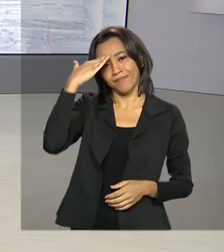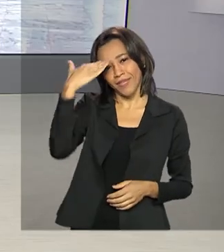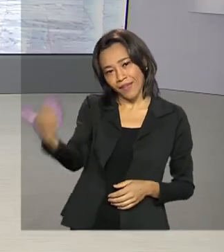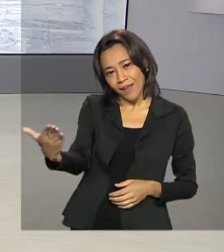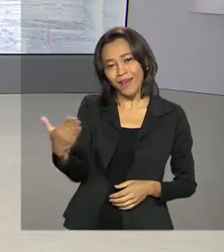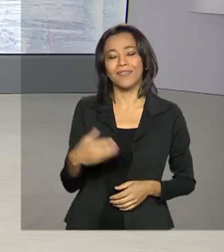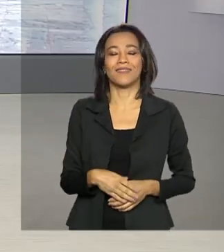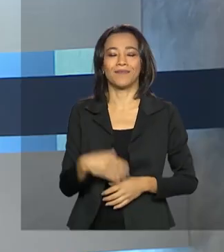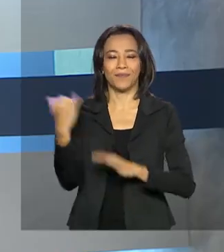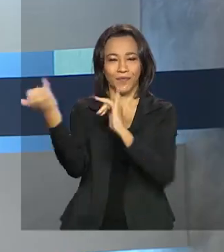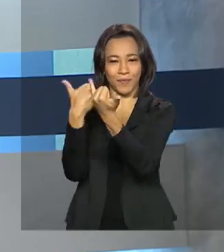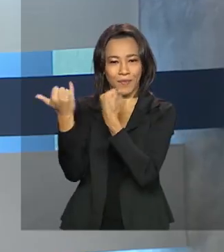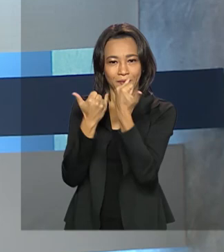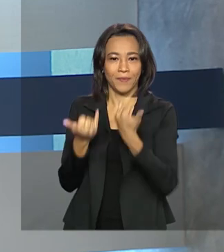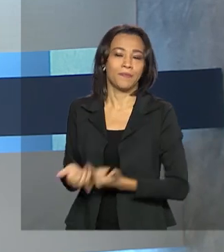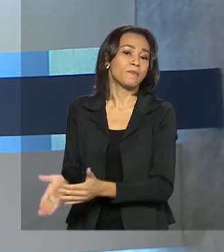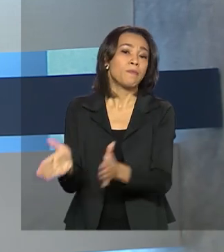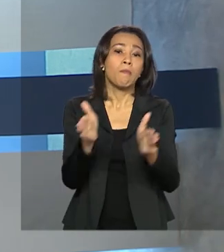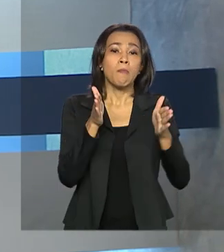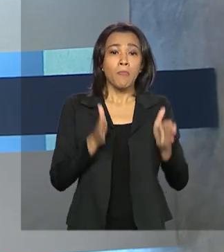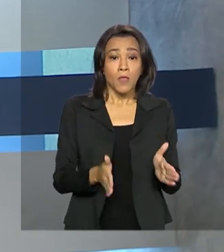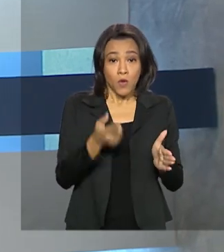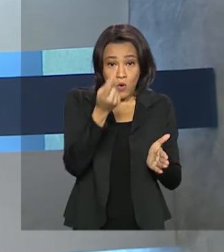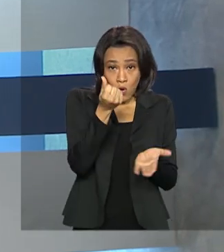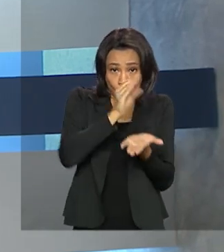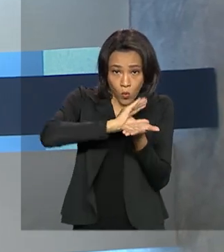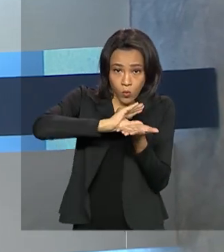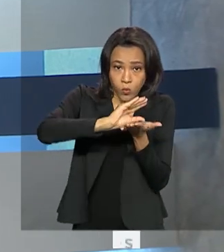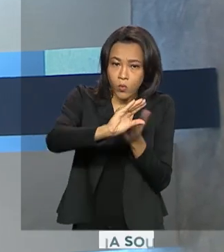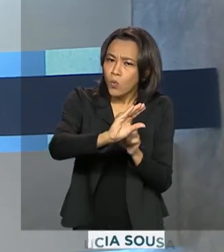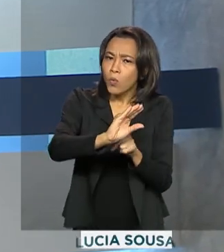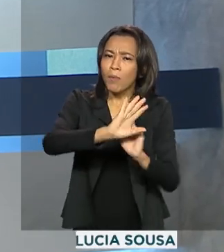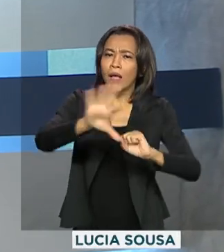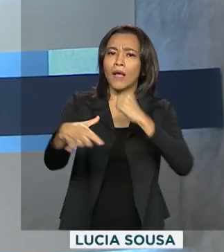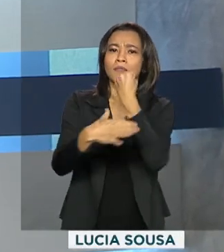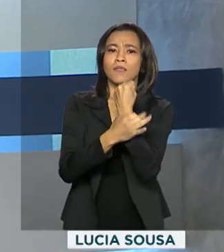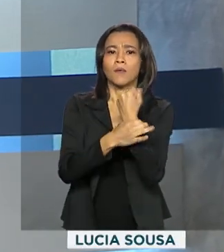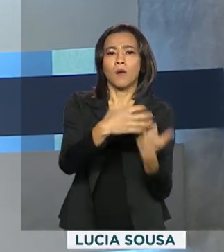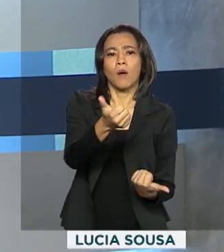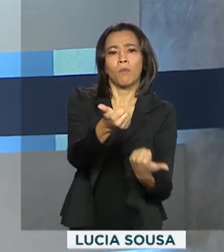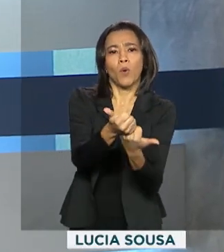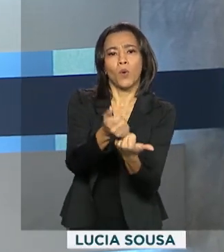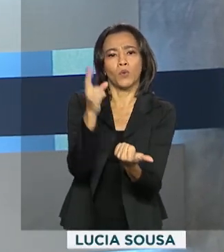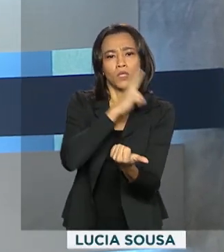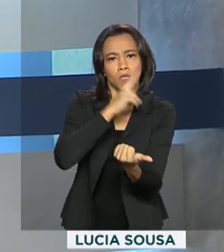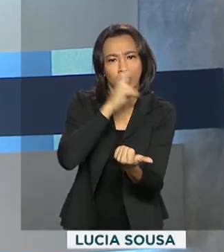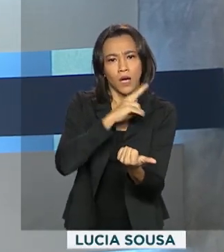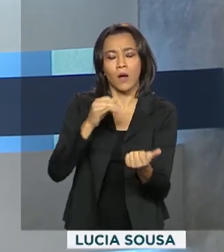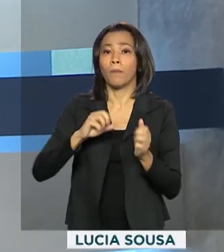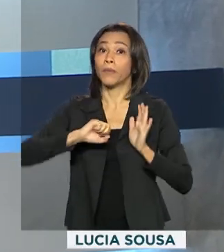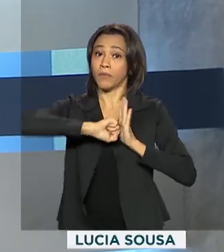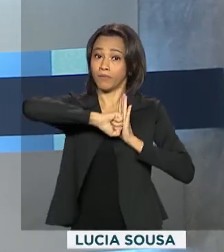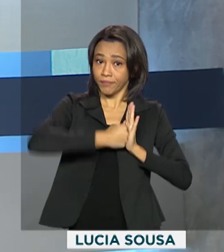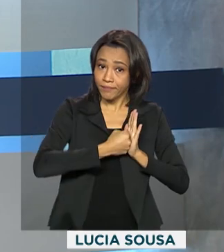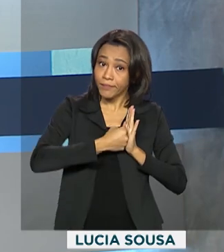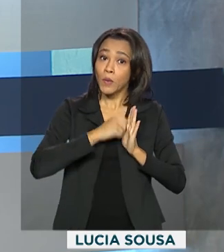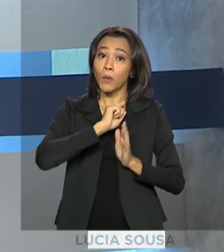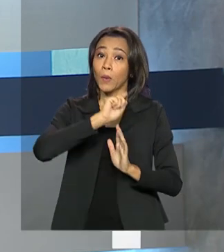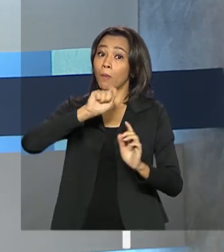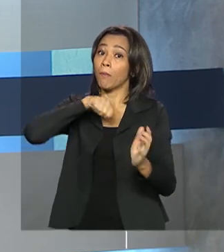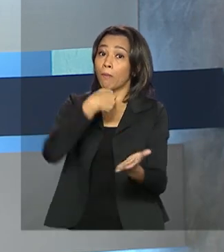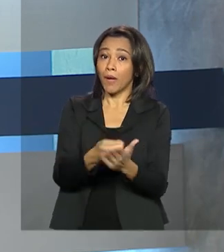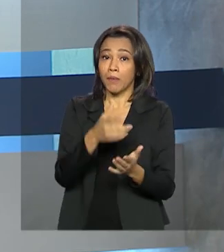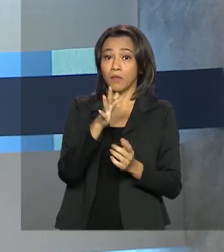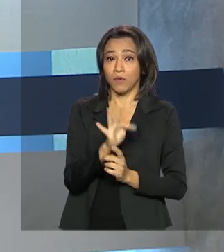pelas suas informações. E olha, os recursos para garantir o auxílio emergencial, a suspensão, por exemplo, do pagamento do FIES